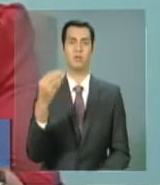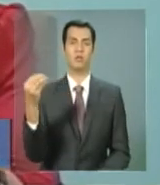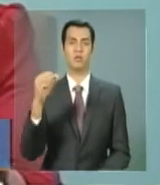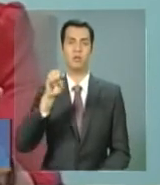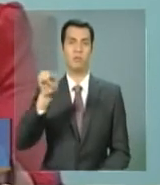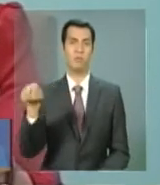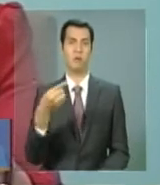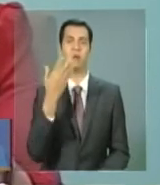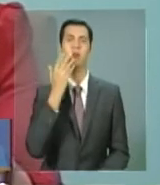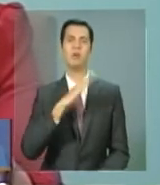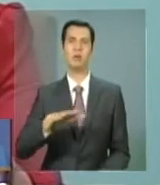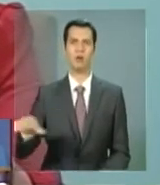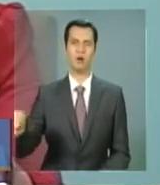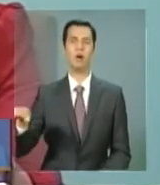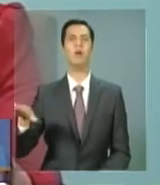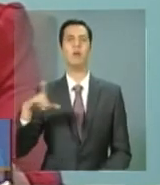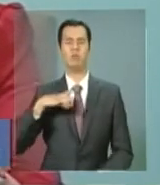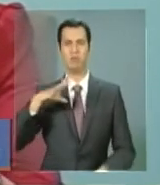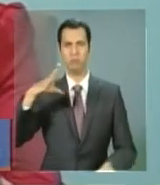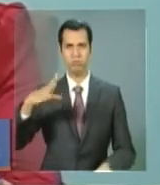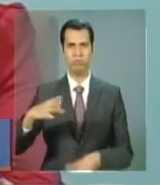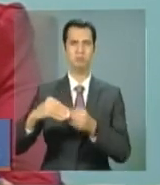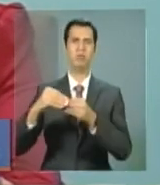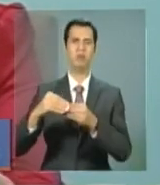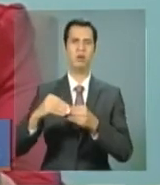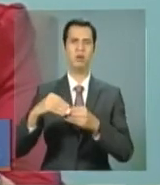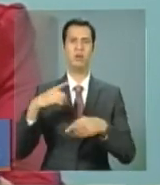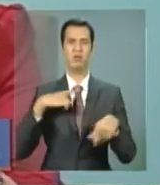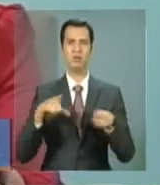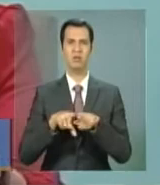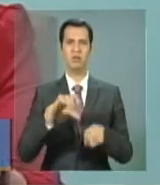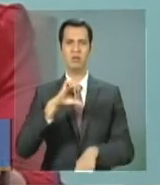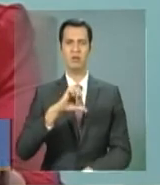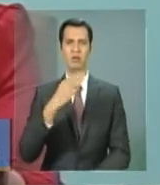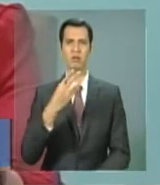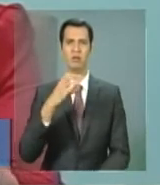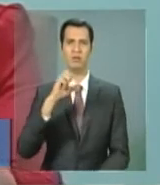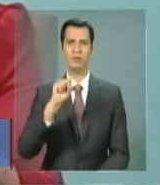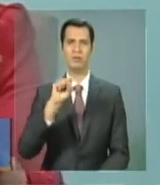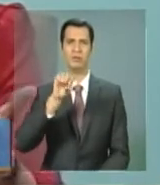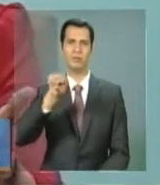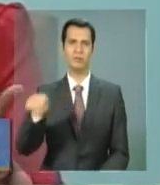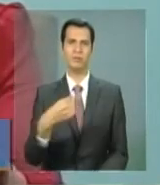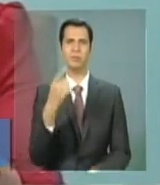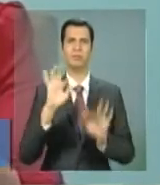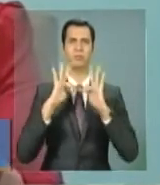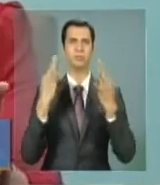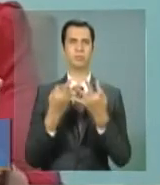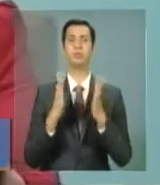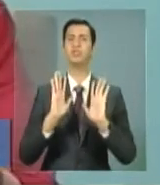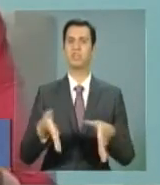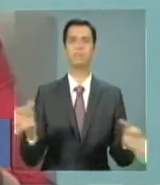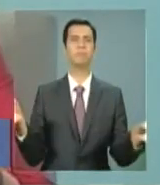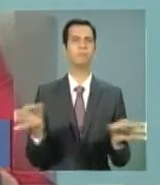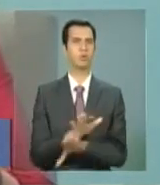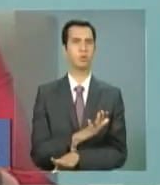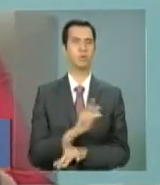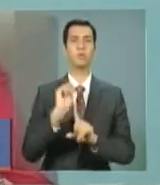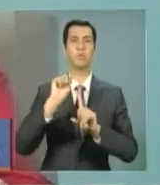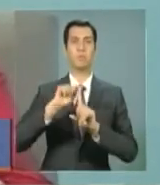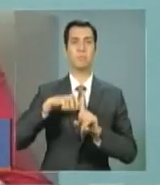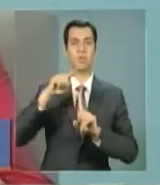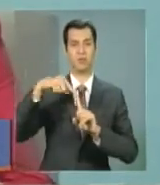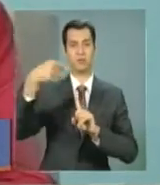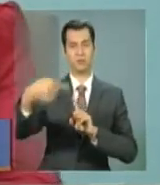e 980 mil famílias. Isso já está pronto para, a partir do mês